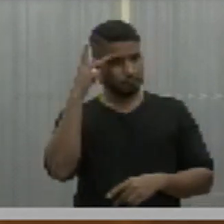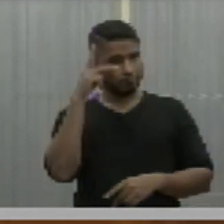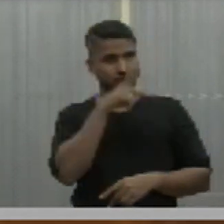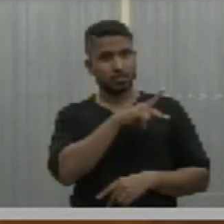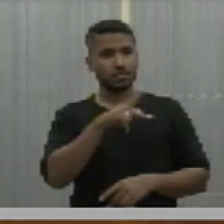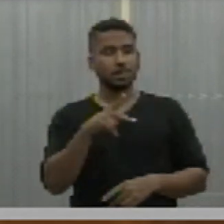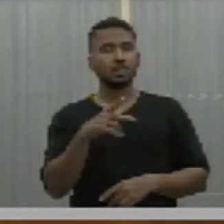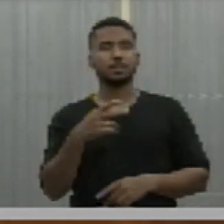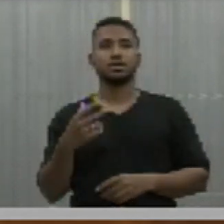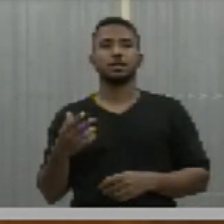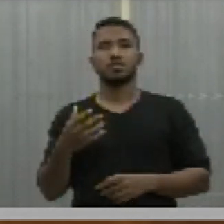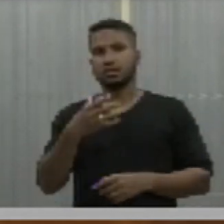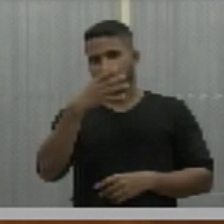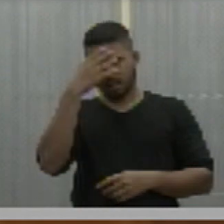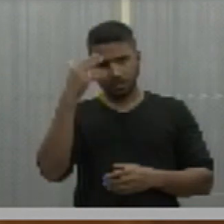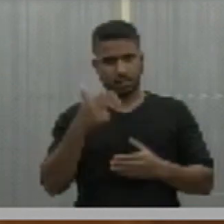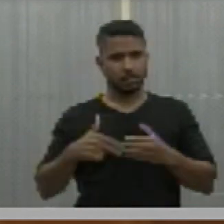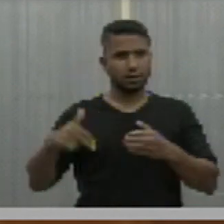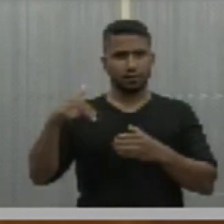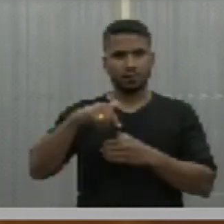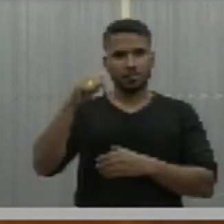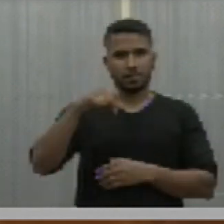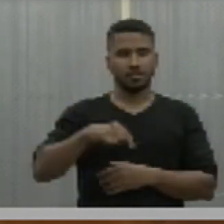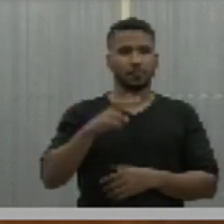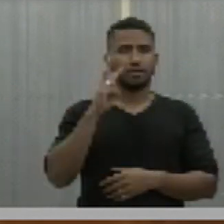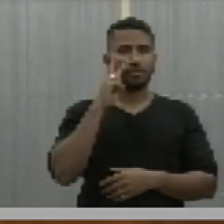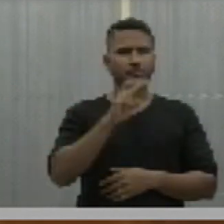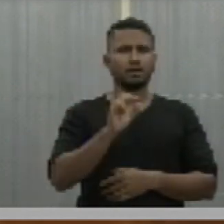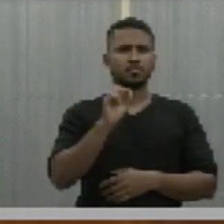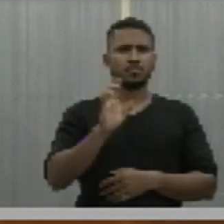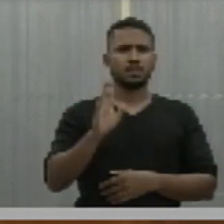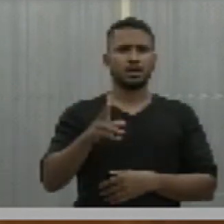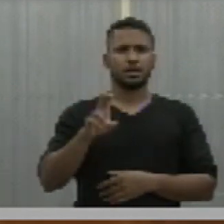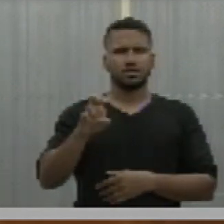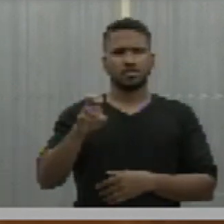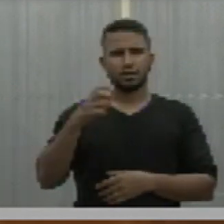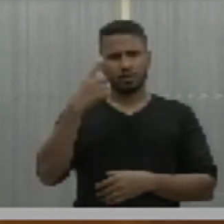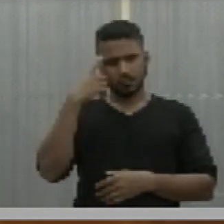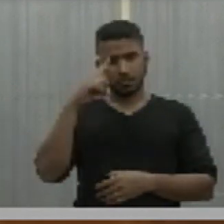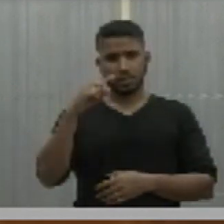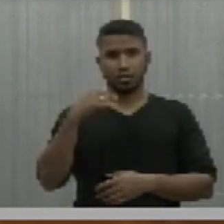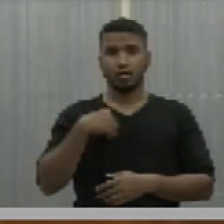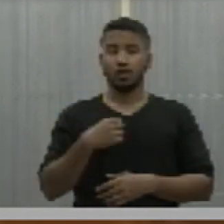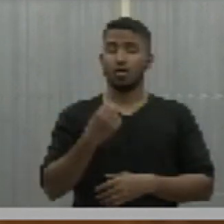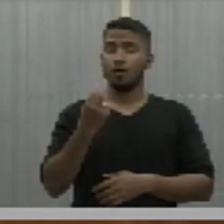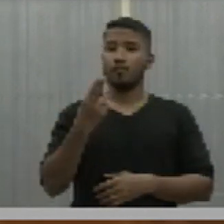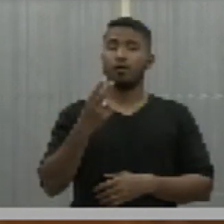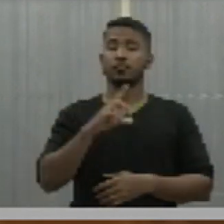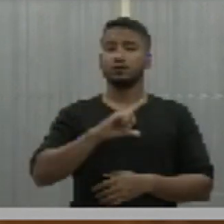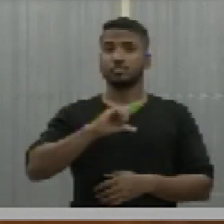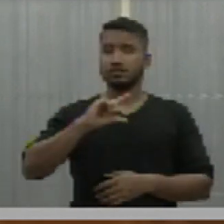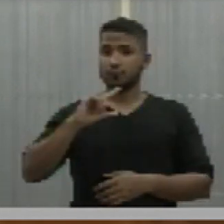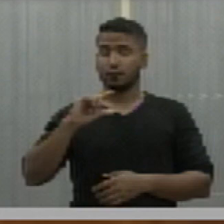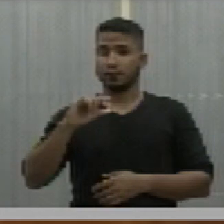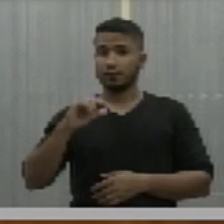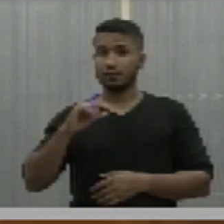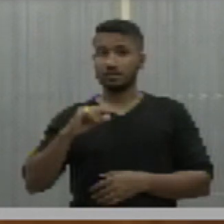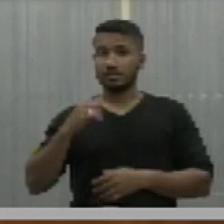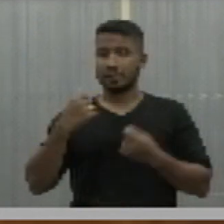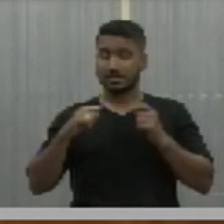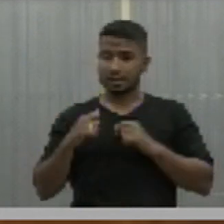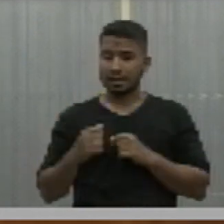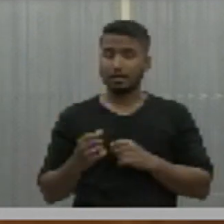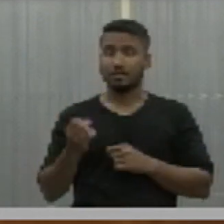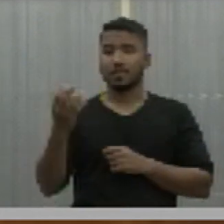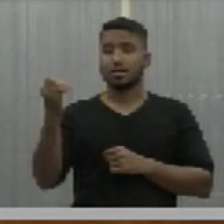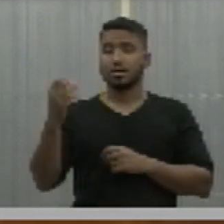de usar a tribuna, haja visto esse processo de cinco dias de ausência, para fazer